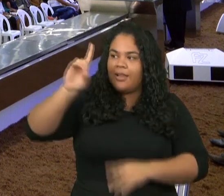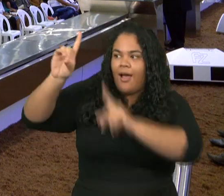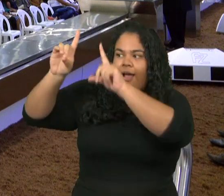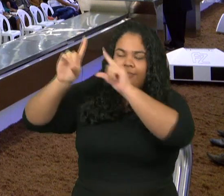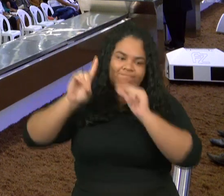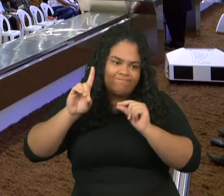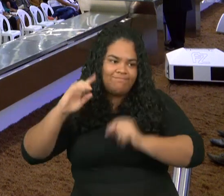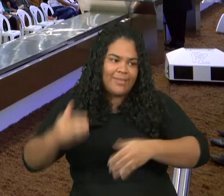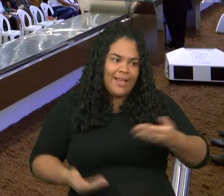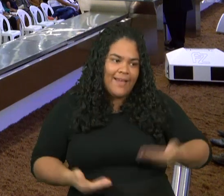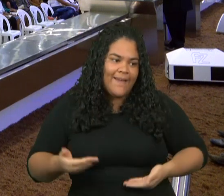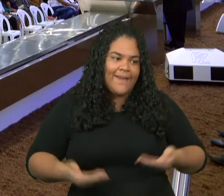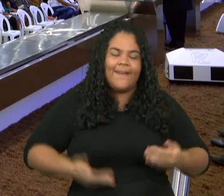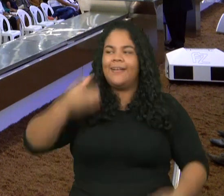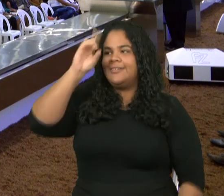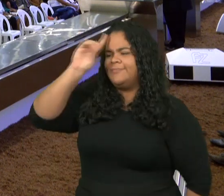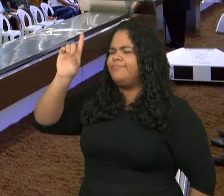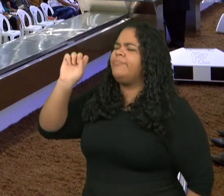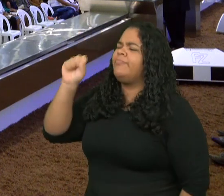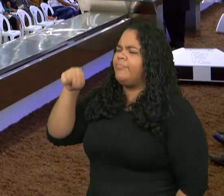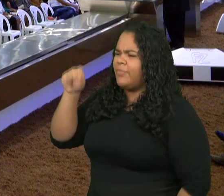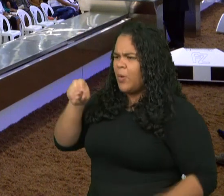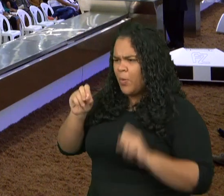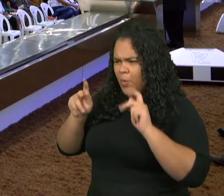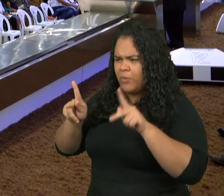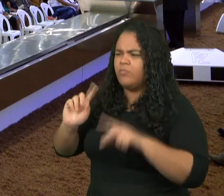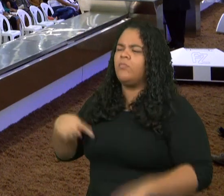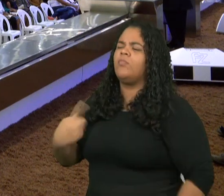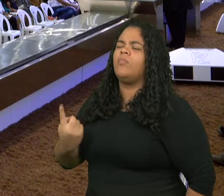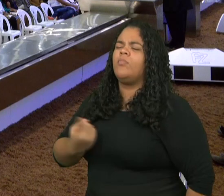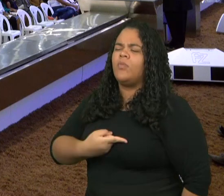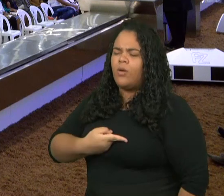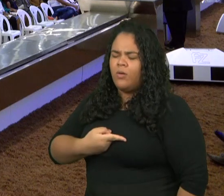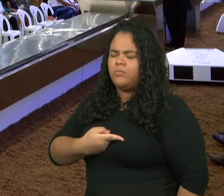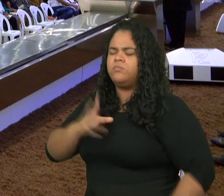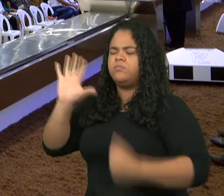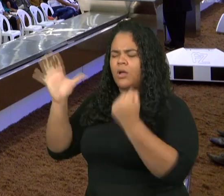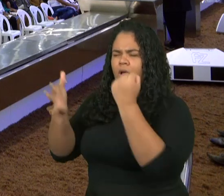os servir e disseram somos somos